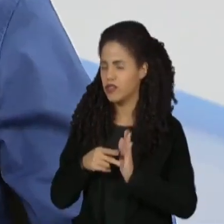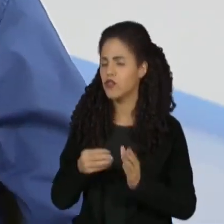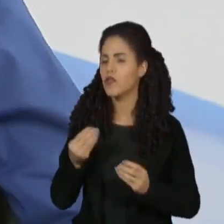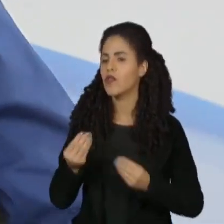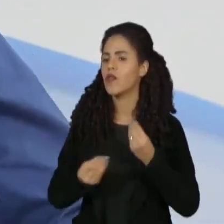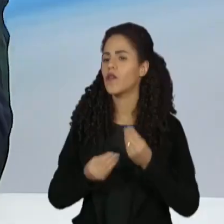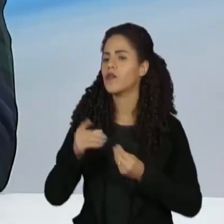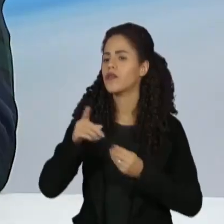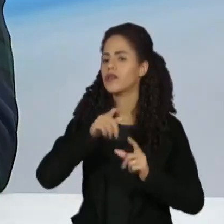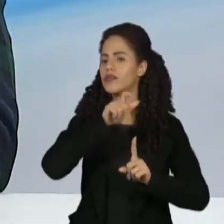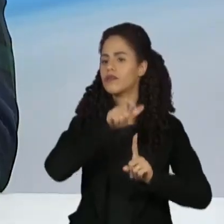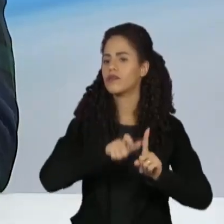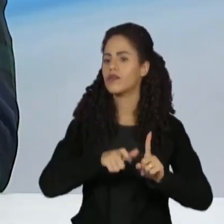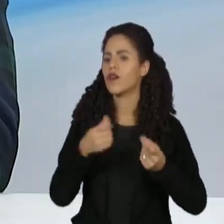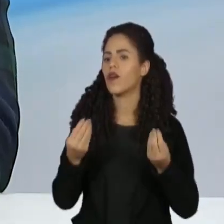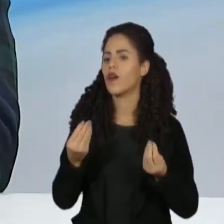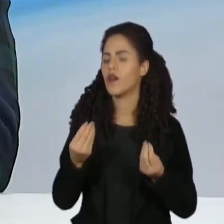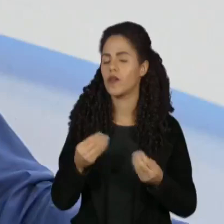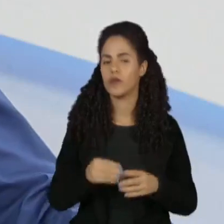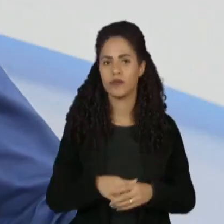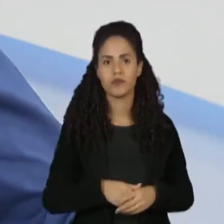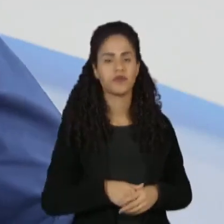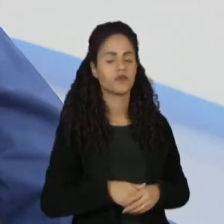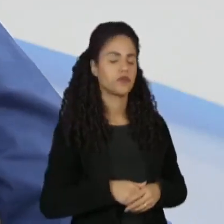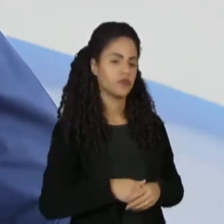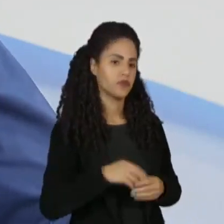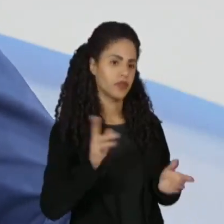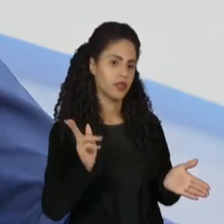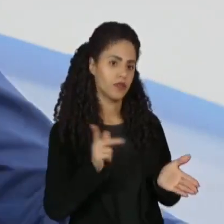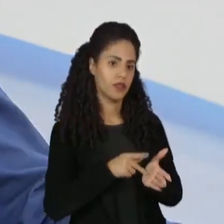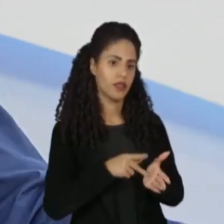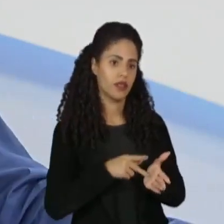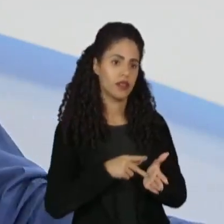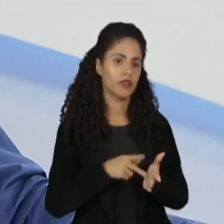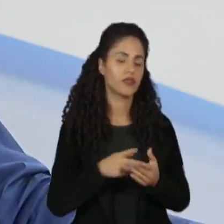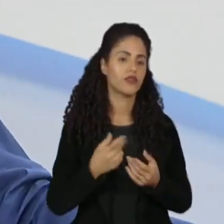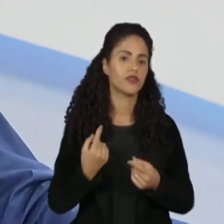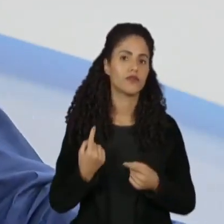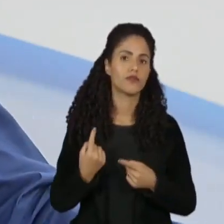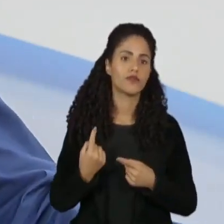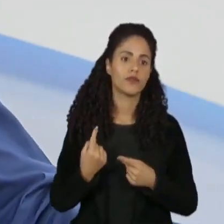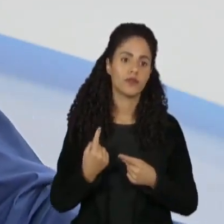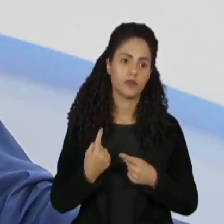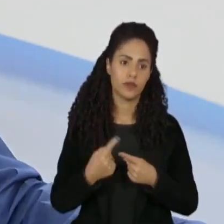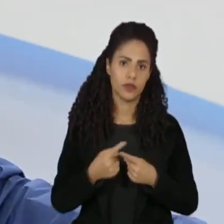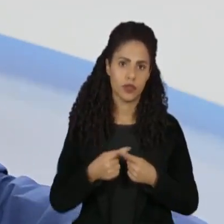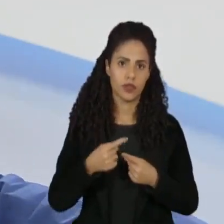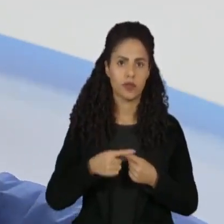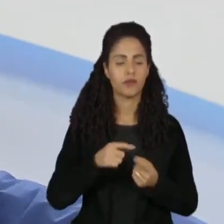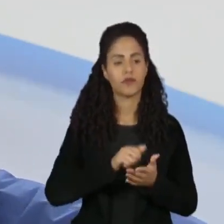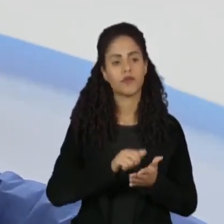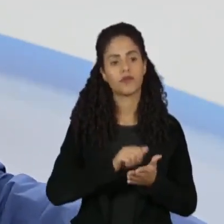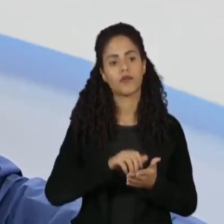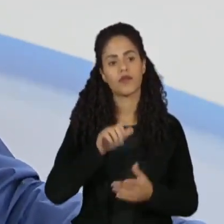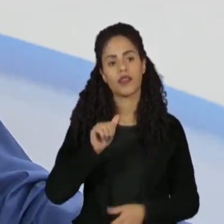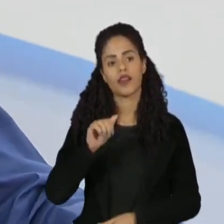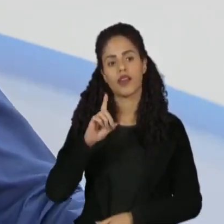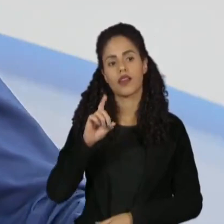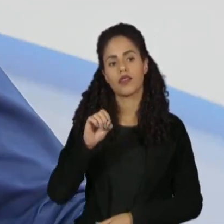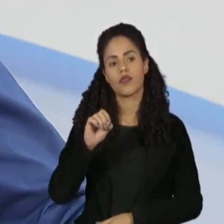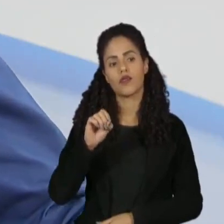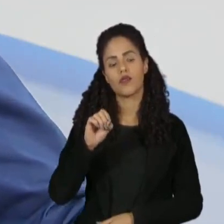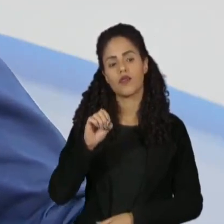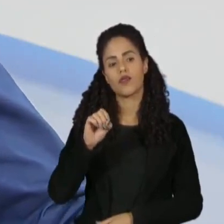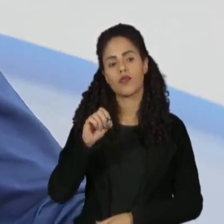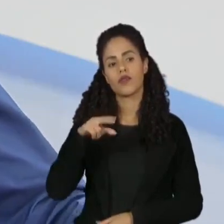Como é que você fez esse papel? É verdade. Olha, a obra do Adoniran, e agora eu acabei de fazer